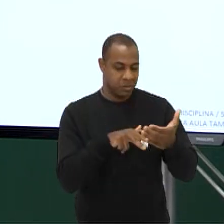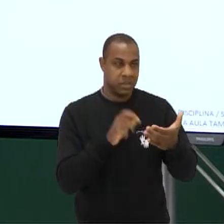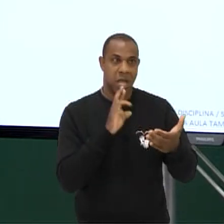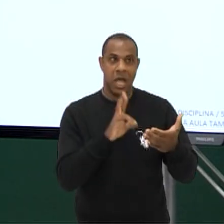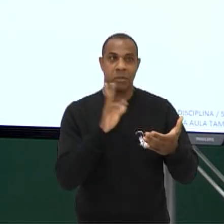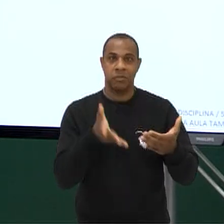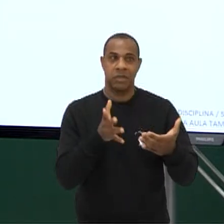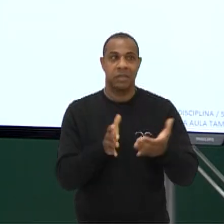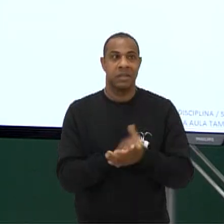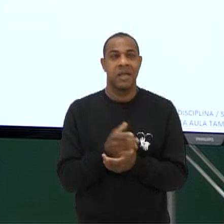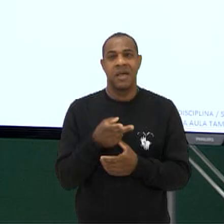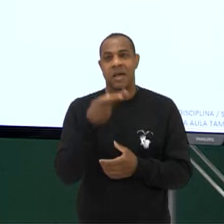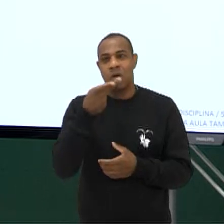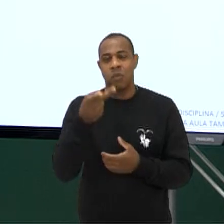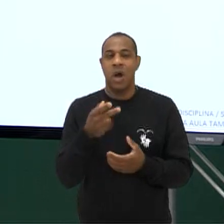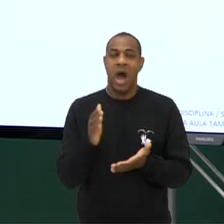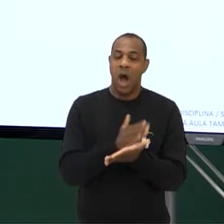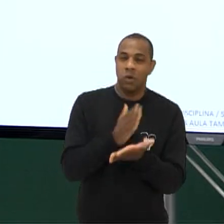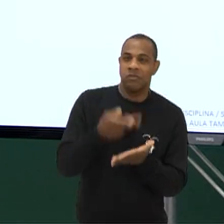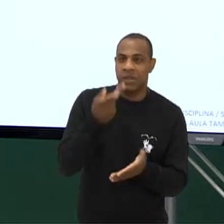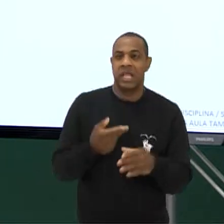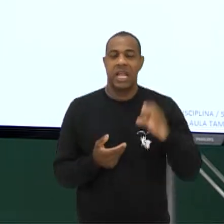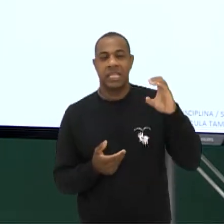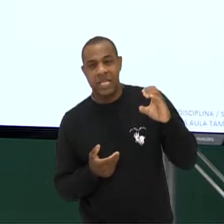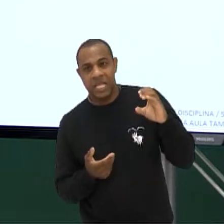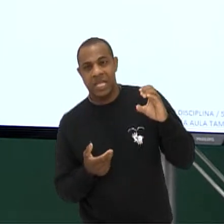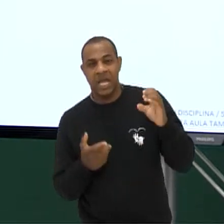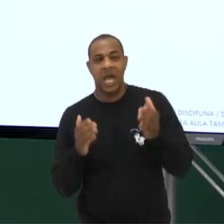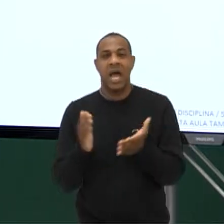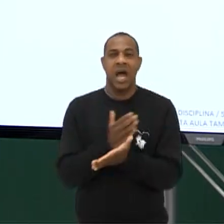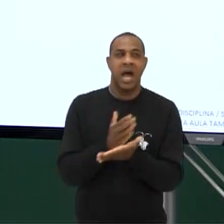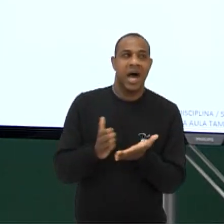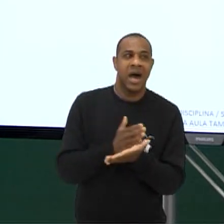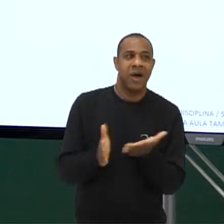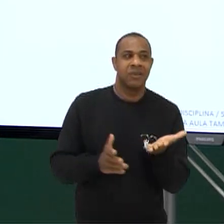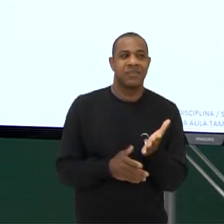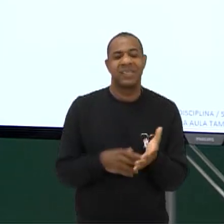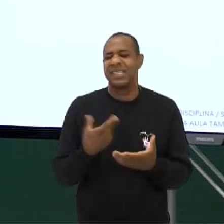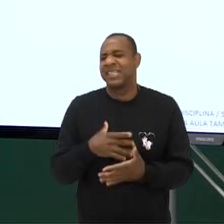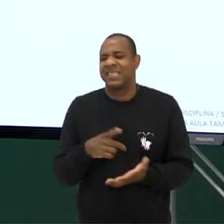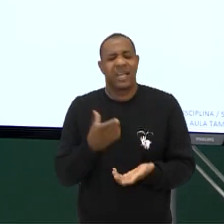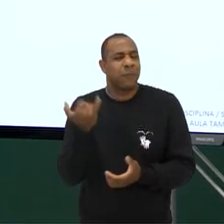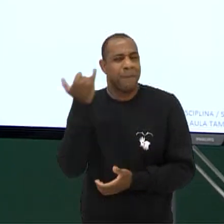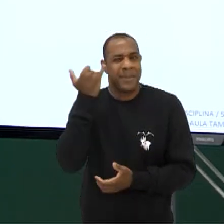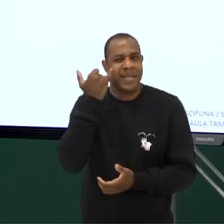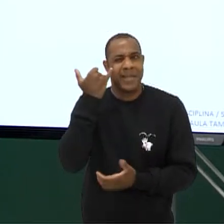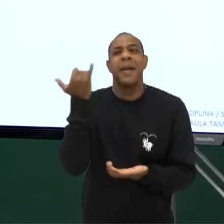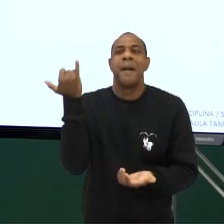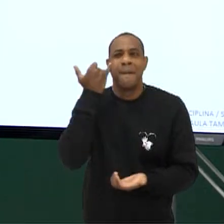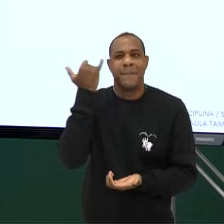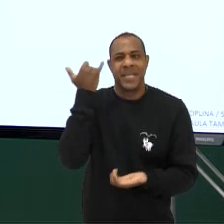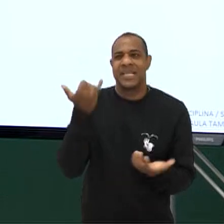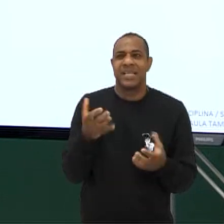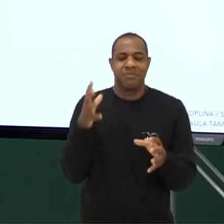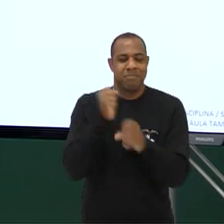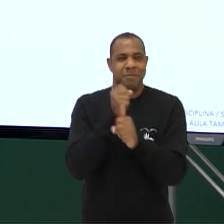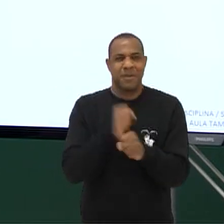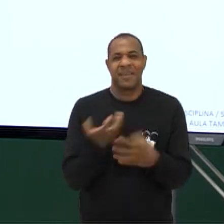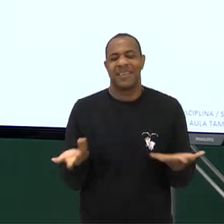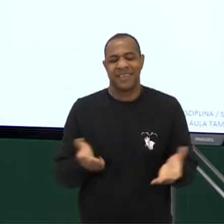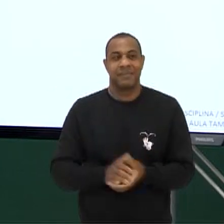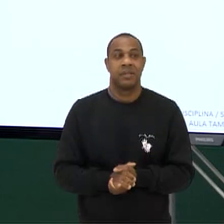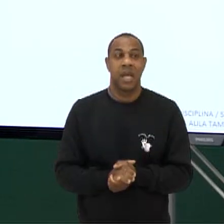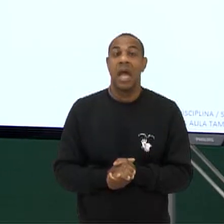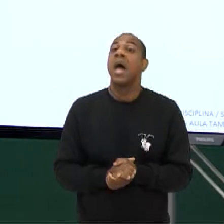resposta Dando que alternativa ser Outros falaram Que estão com um pouquinho De preguiça Na hora de calcular ali Mas Enem também tem isso Não é só